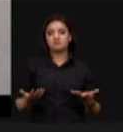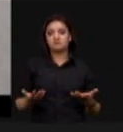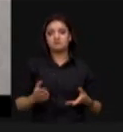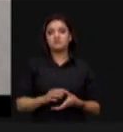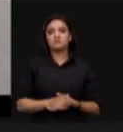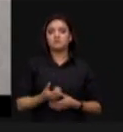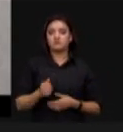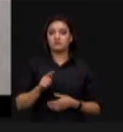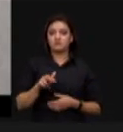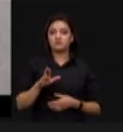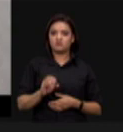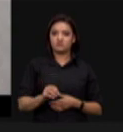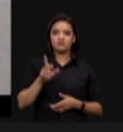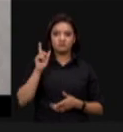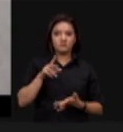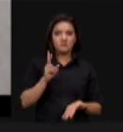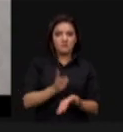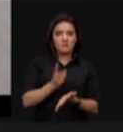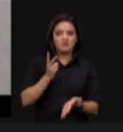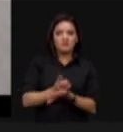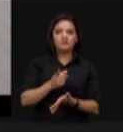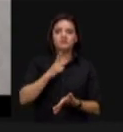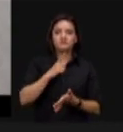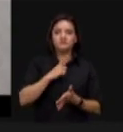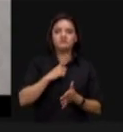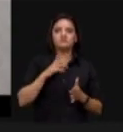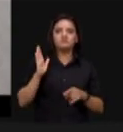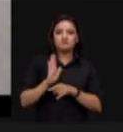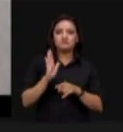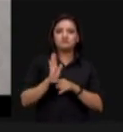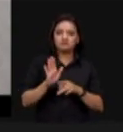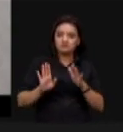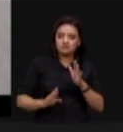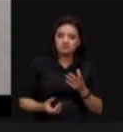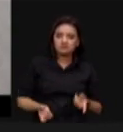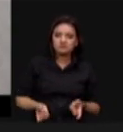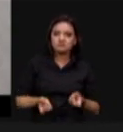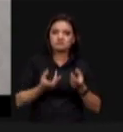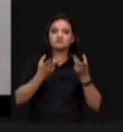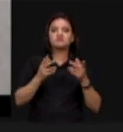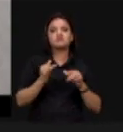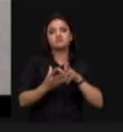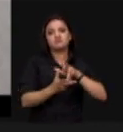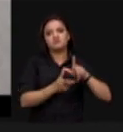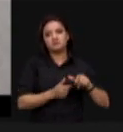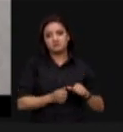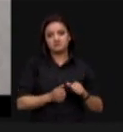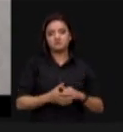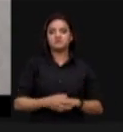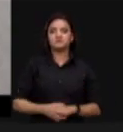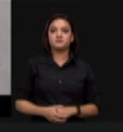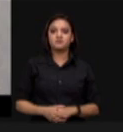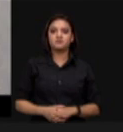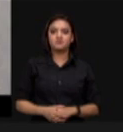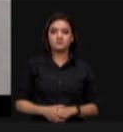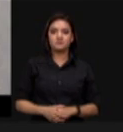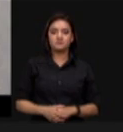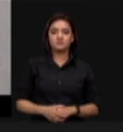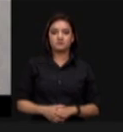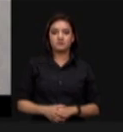Então, o agronegócio realmente tem um peso extraordinário no comércio internacional, como vamos ver nos próximos slides, por favor.